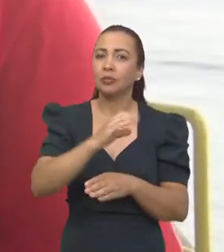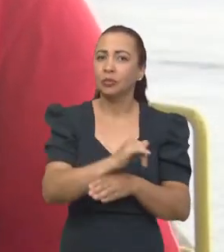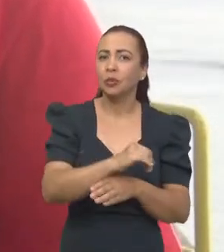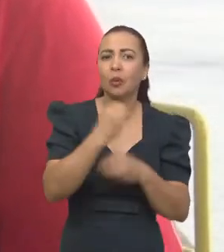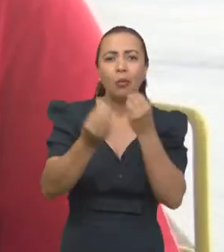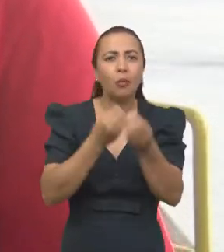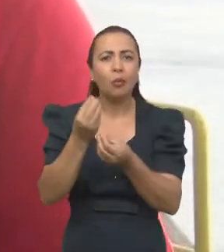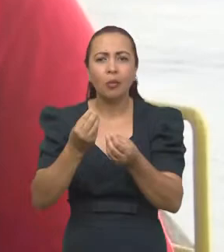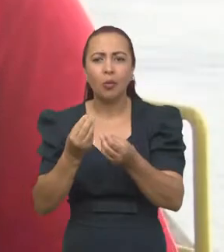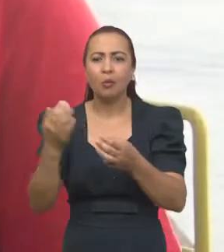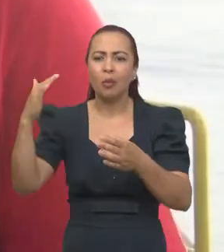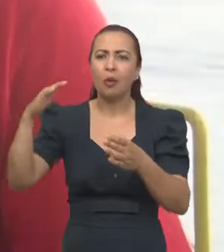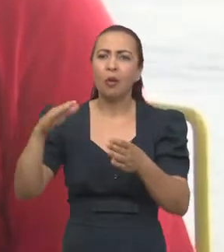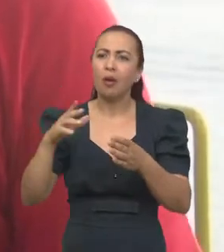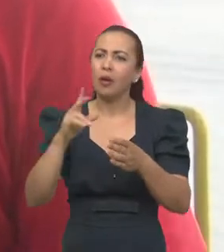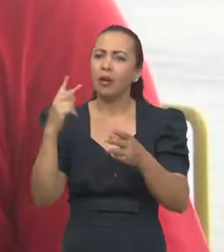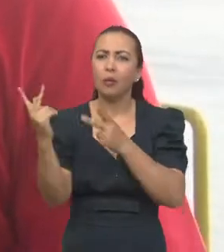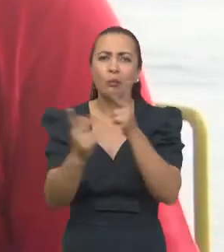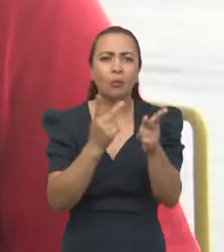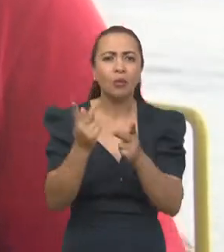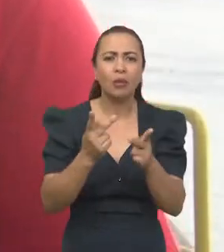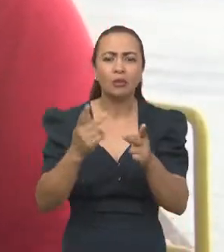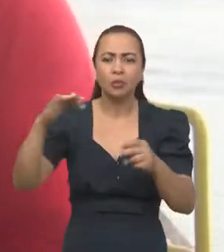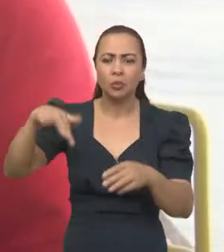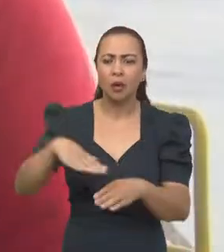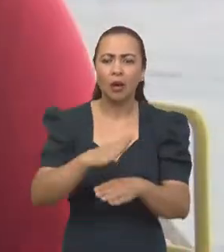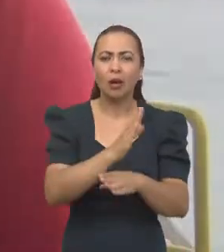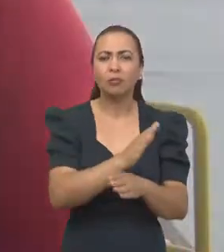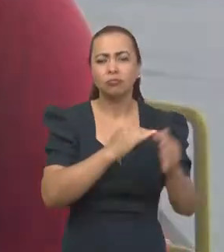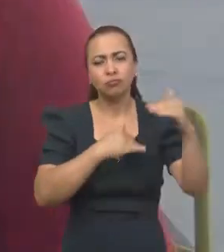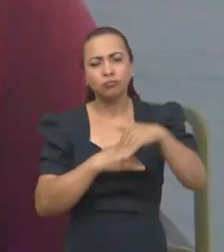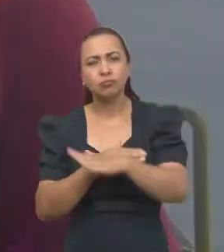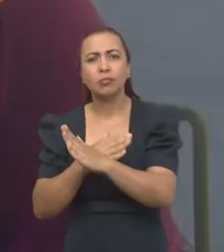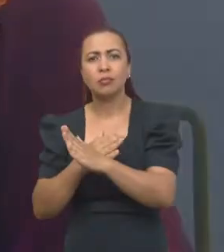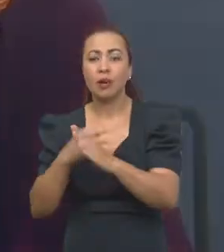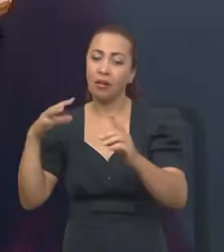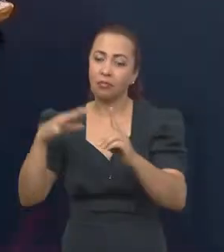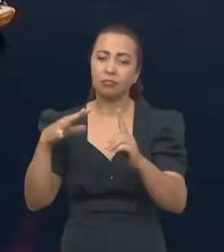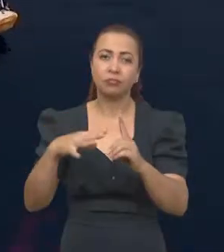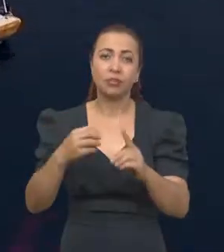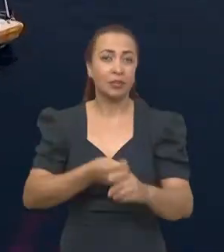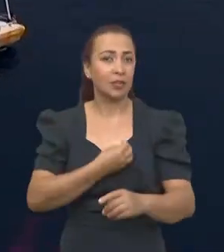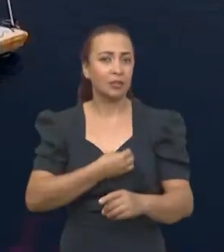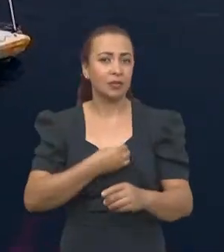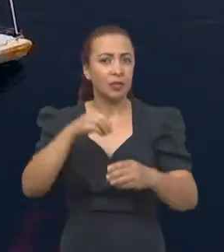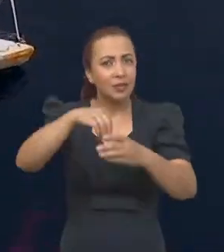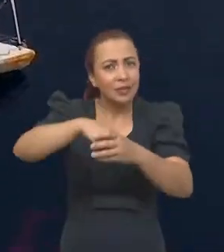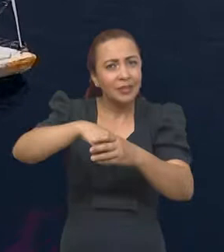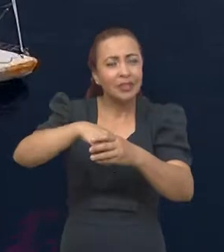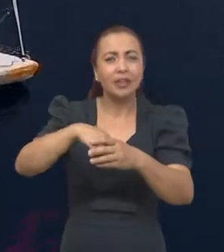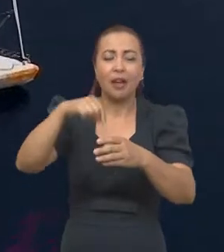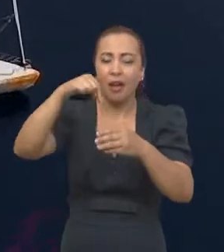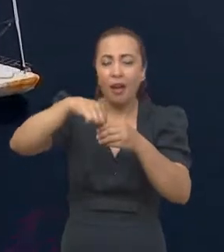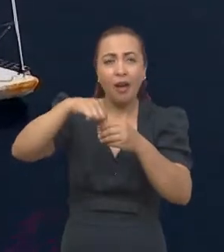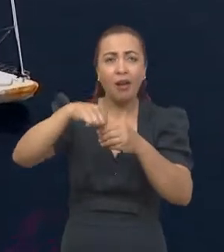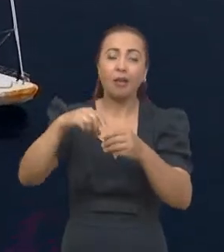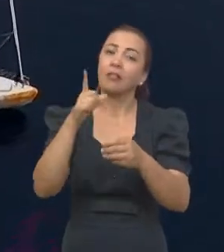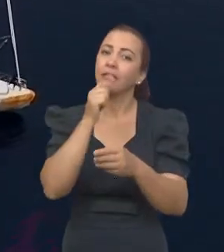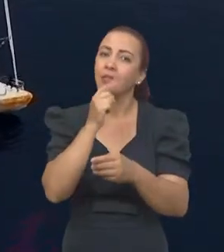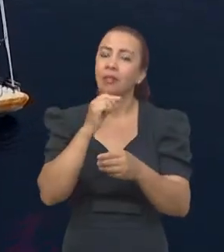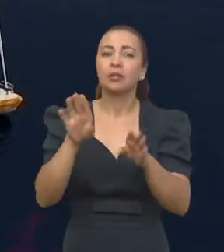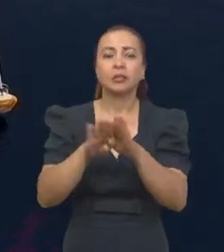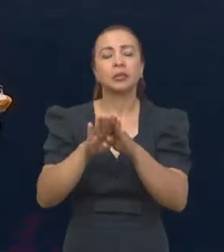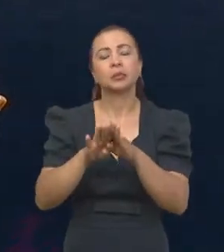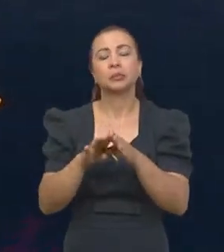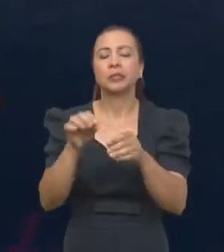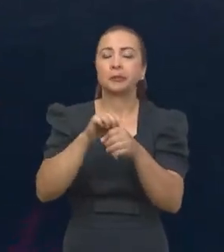Ou seja, como que as correntes e a circulação do oceano afetam essa distribuição desses micro-organismos na água e também no caso do